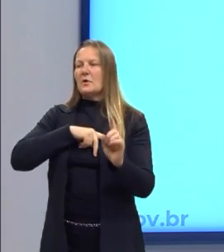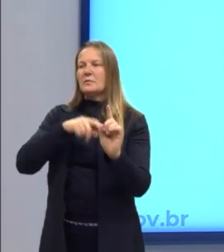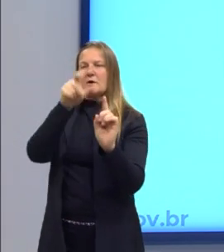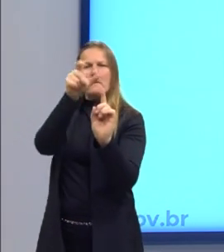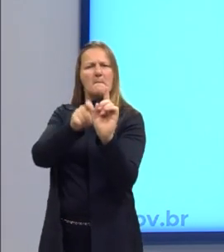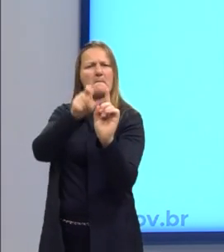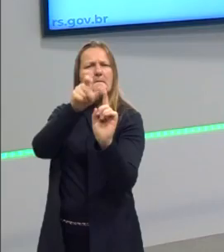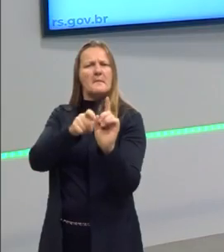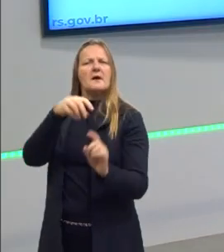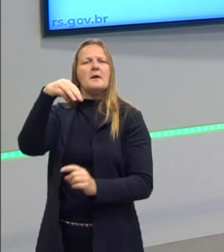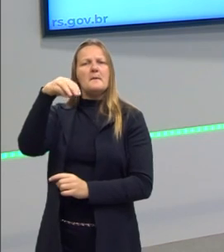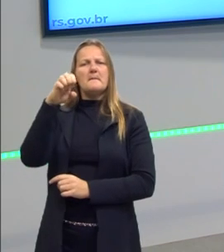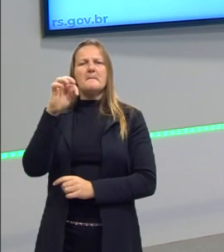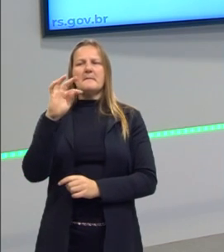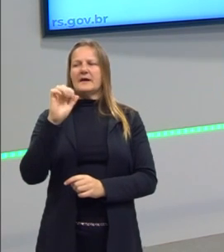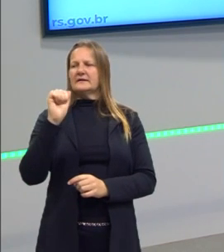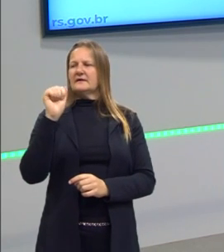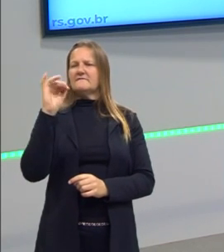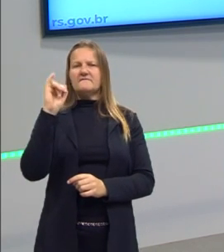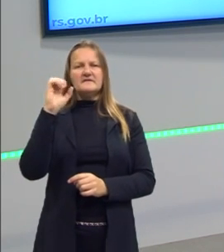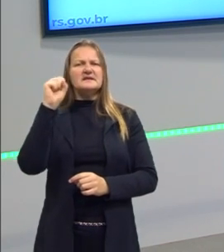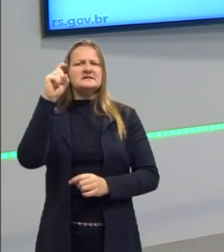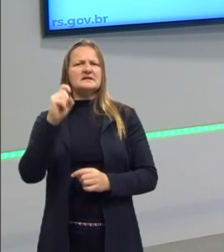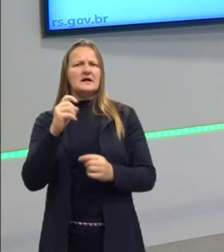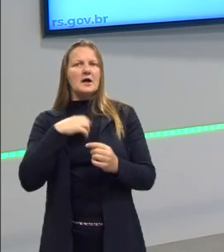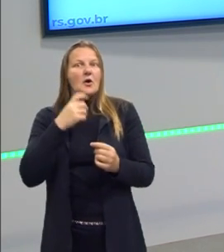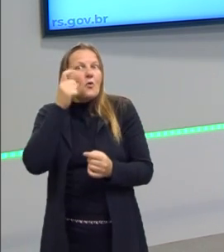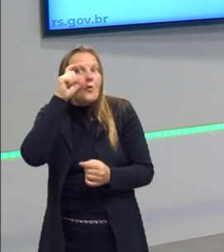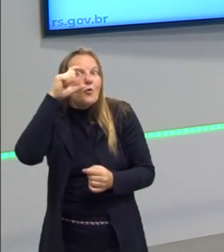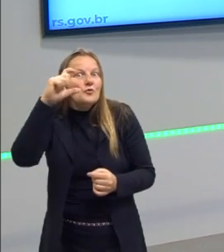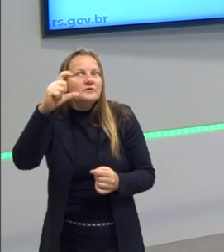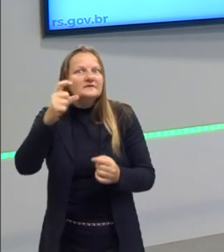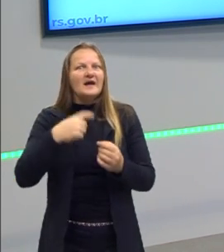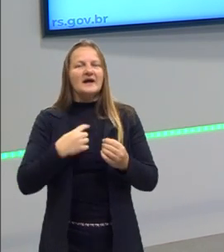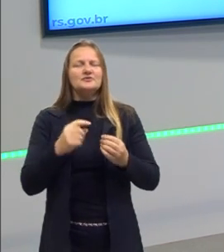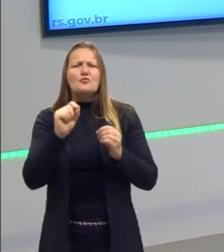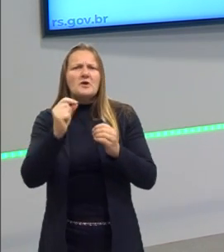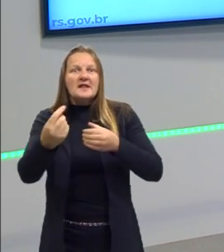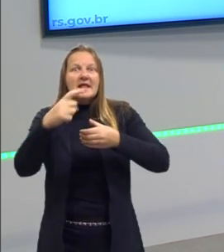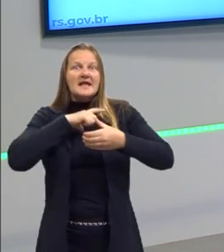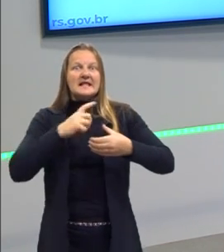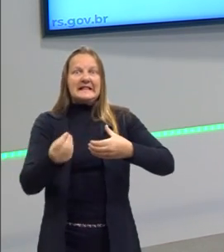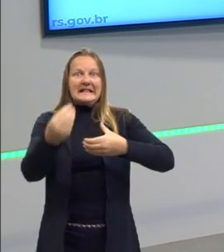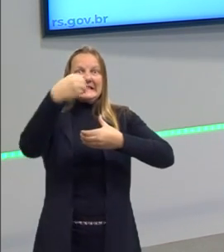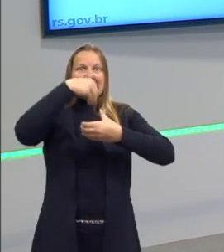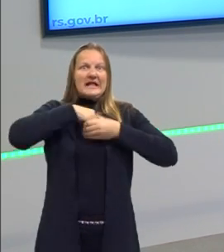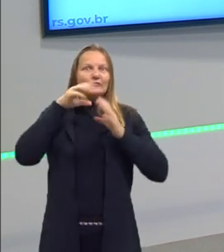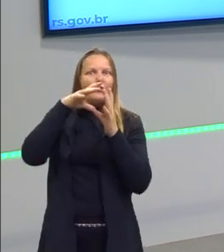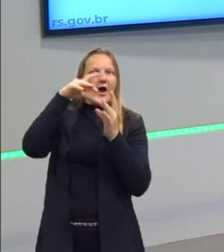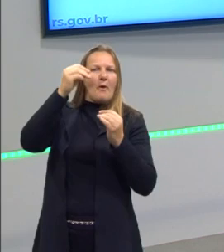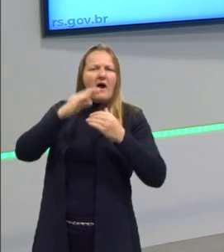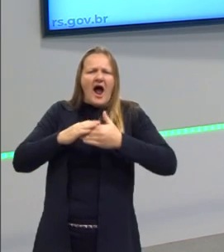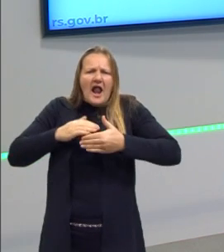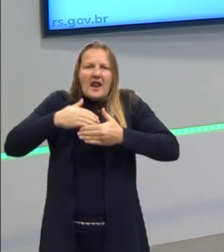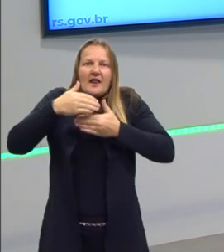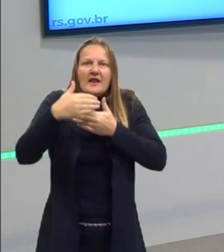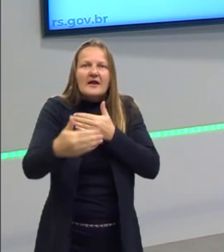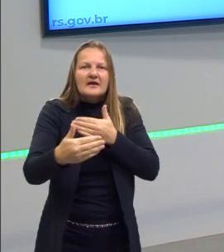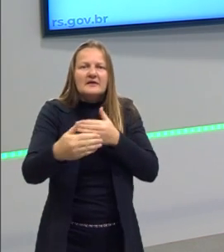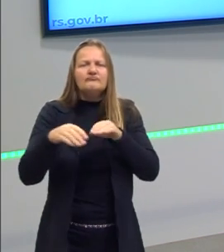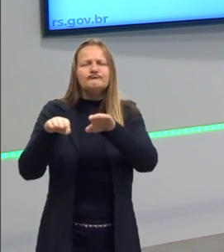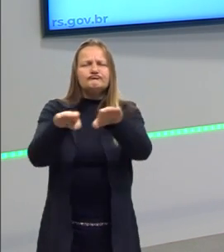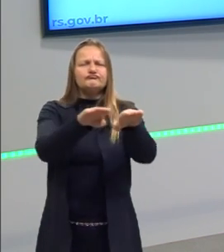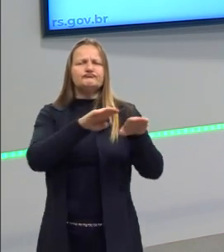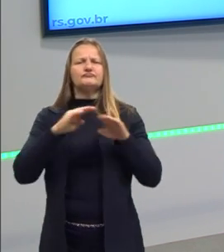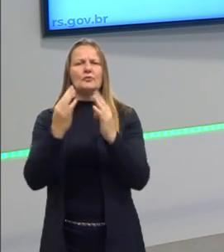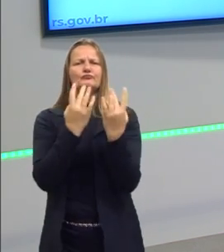A metafísica é essa curiosidade que nos instiga a ir além do senso comum,